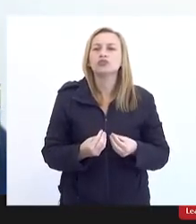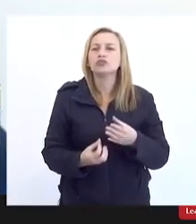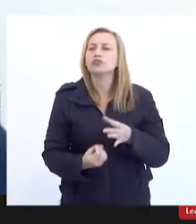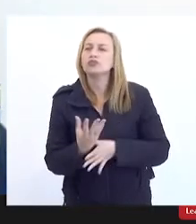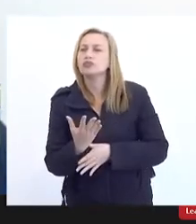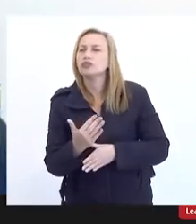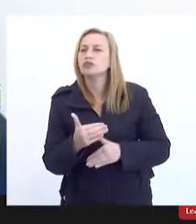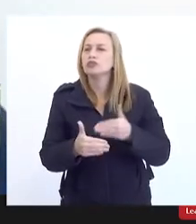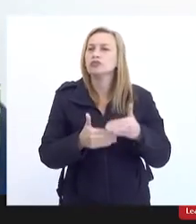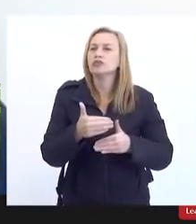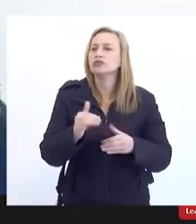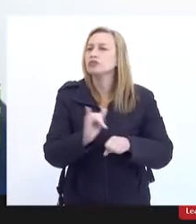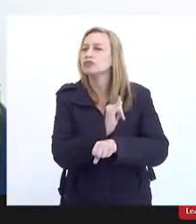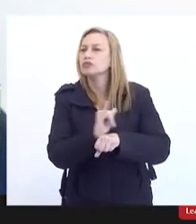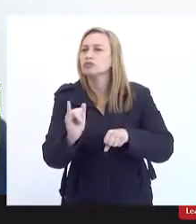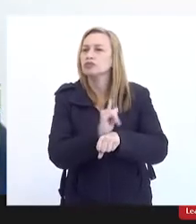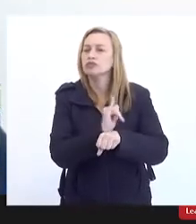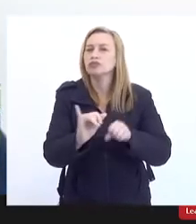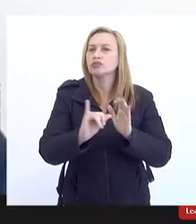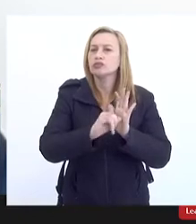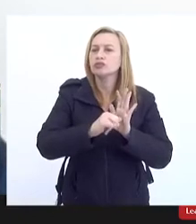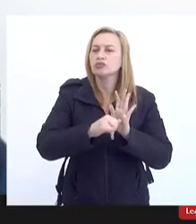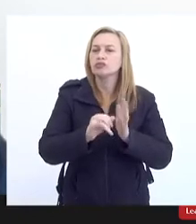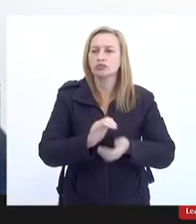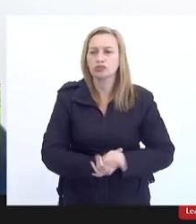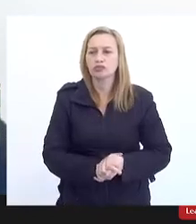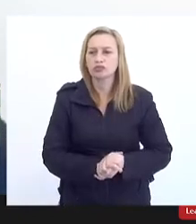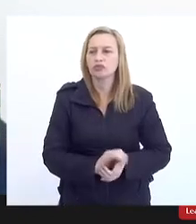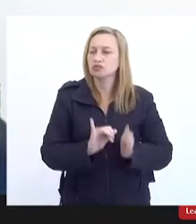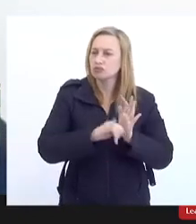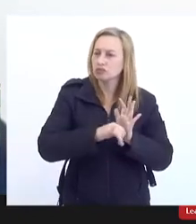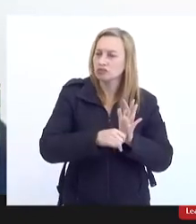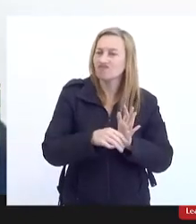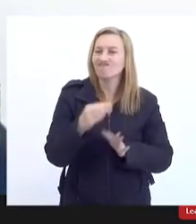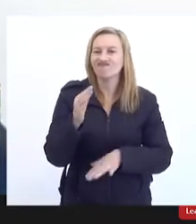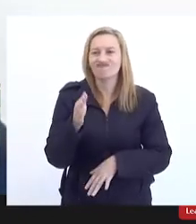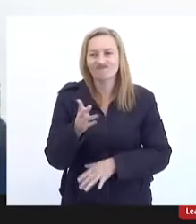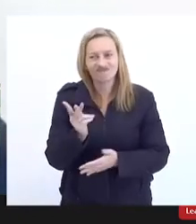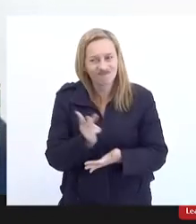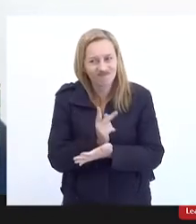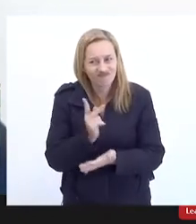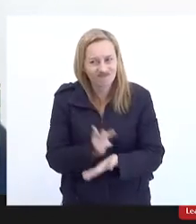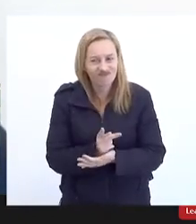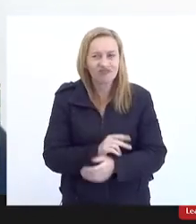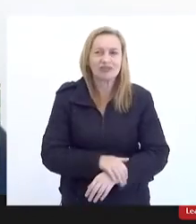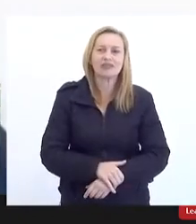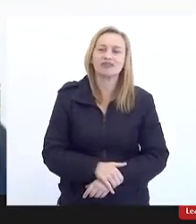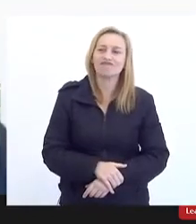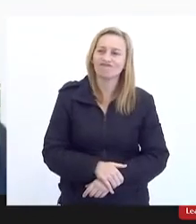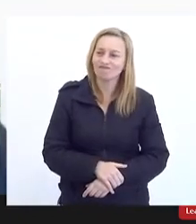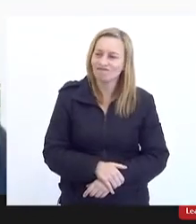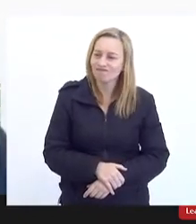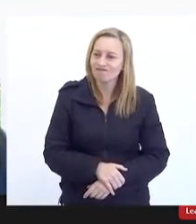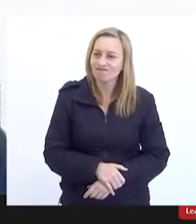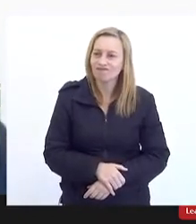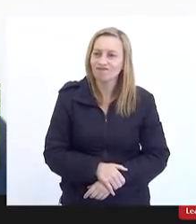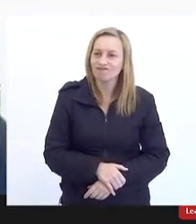de elaboração desse edital um edital extremamente falho um edital de concessão que não